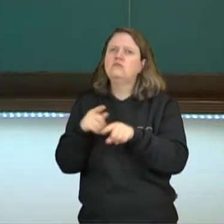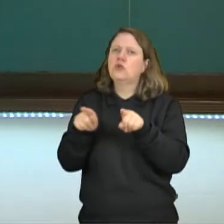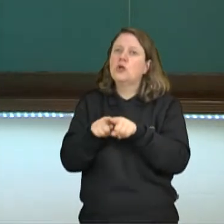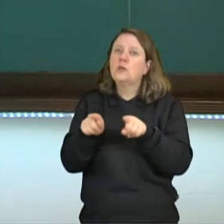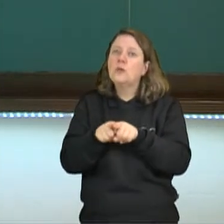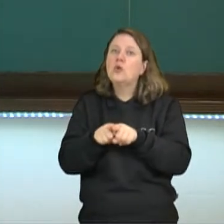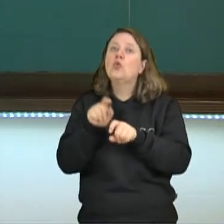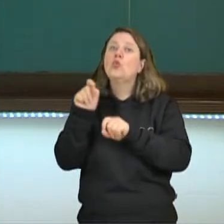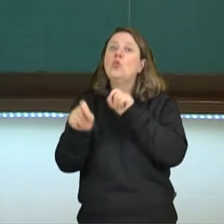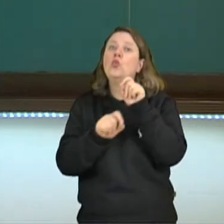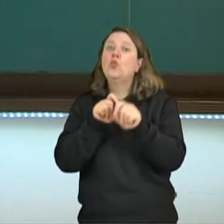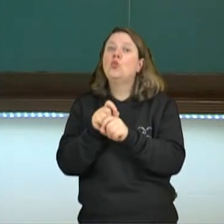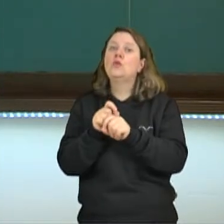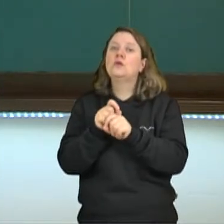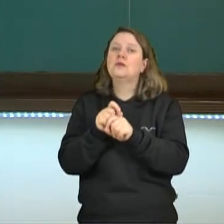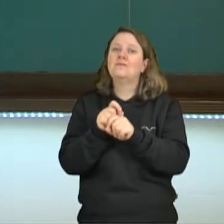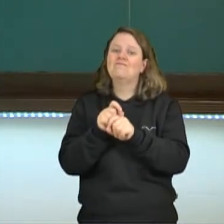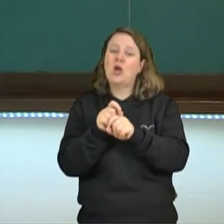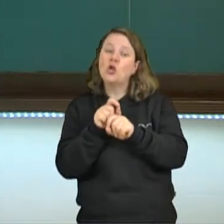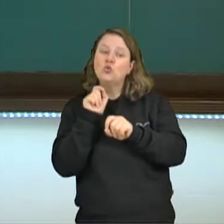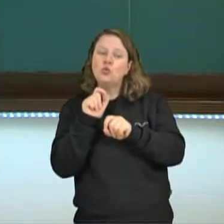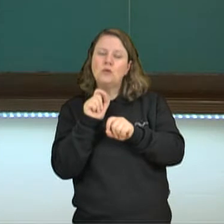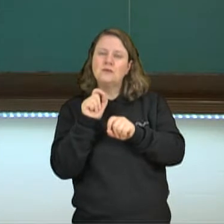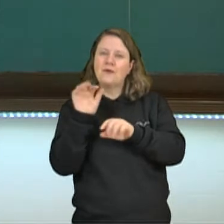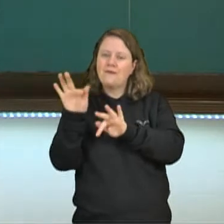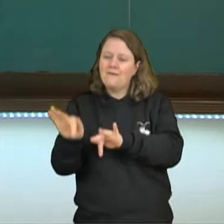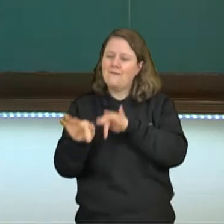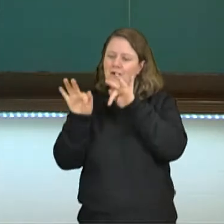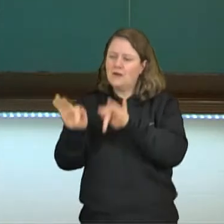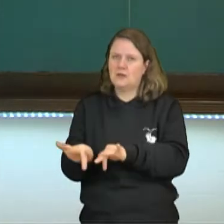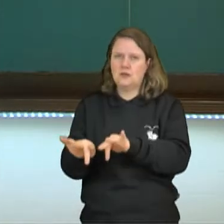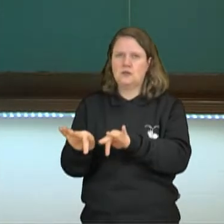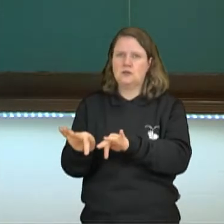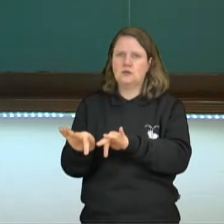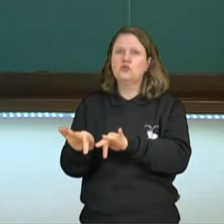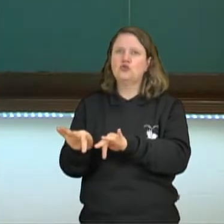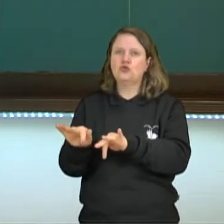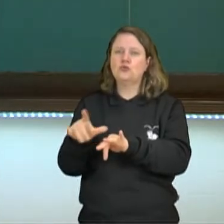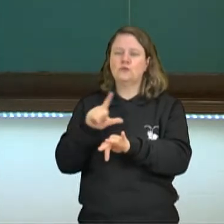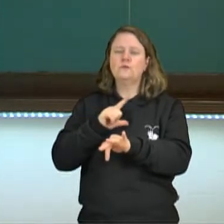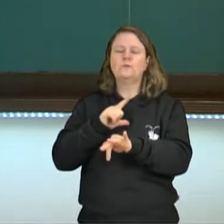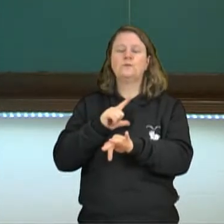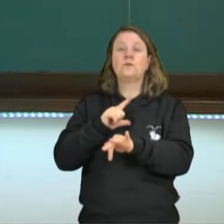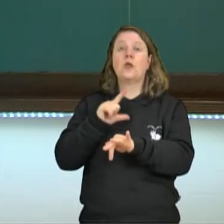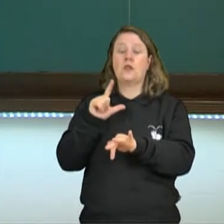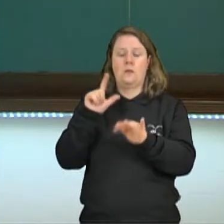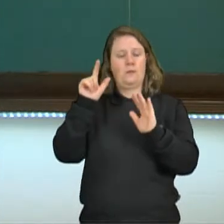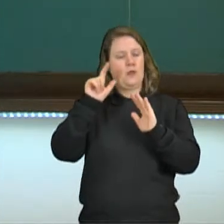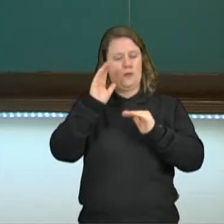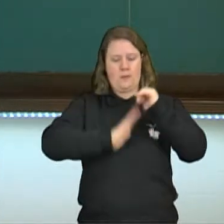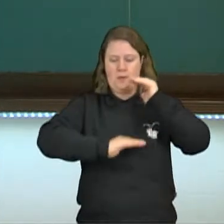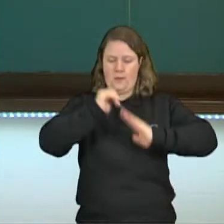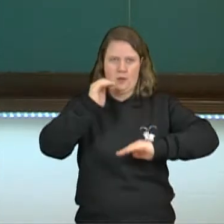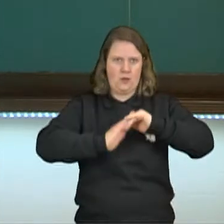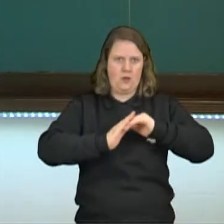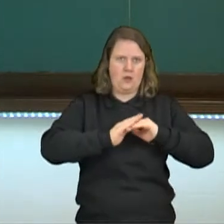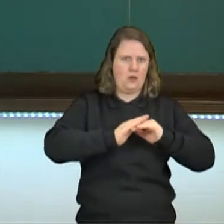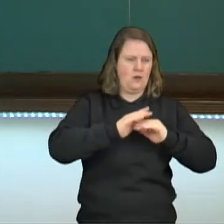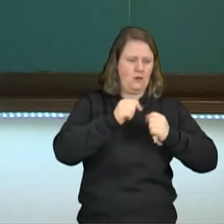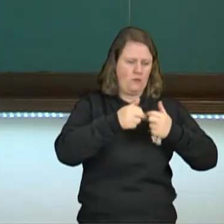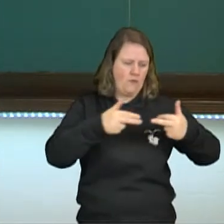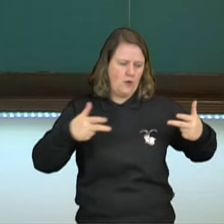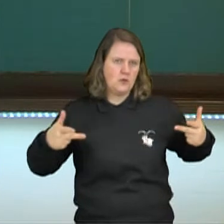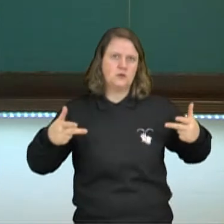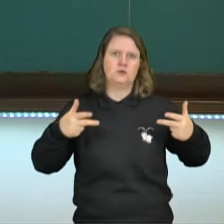subsistência. O feudo era autossuficiente. A produção artesanal era local e o comércio